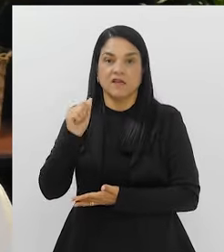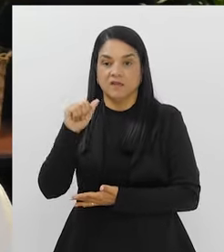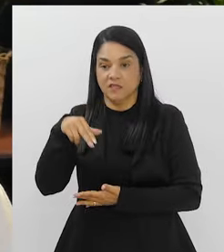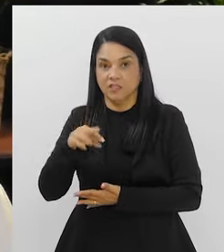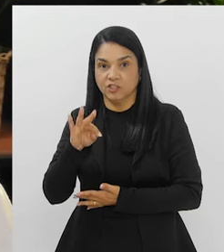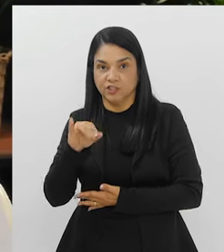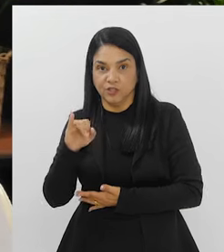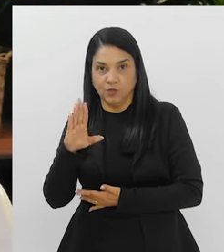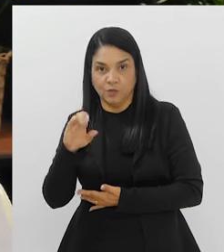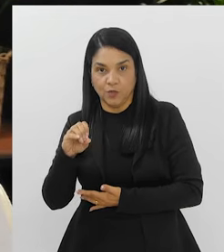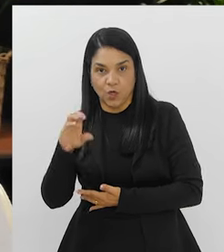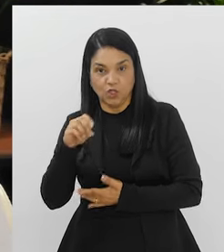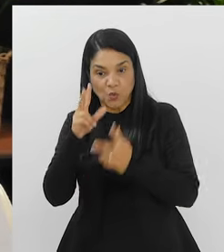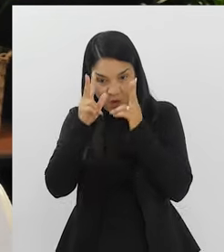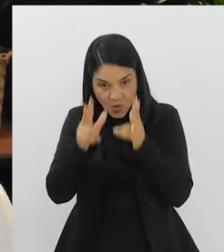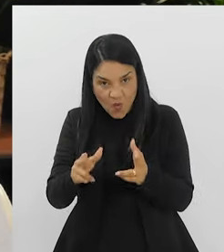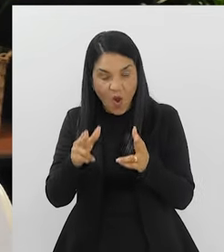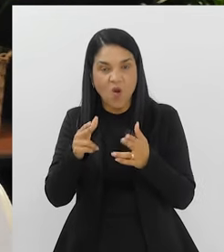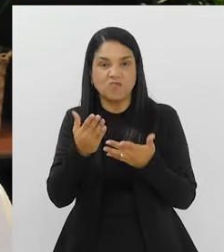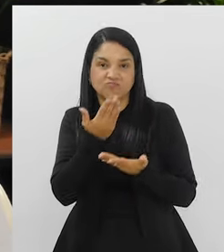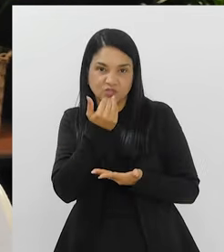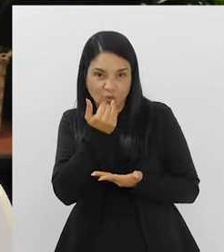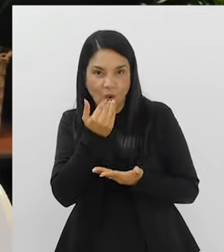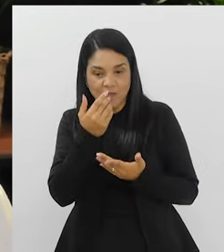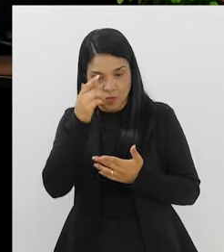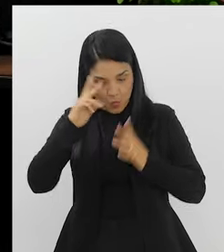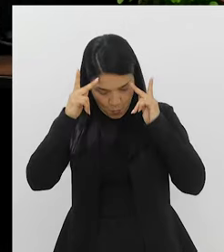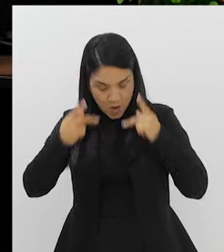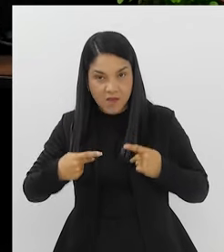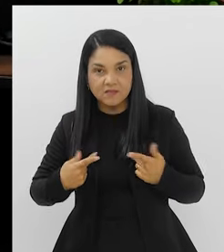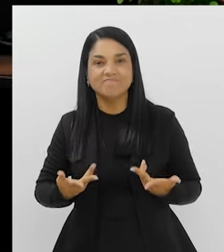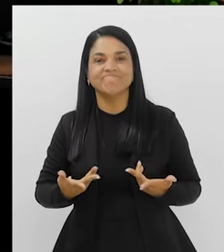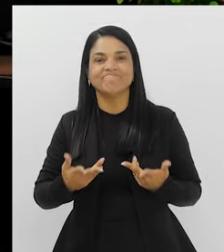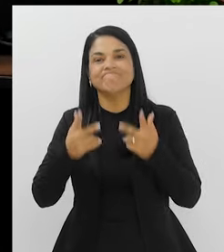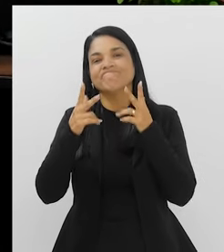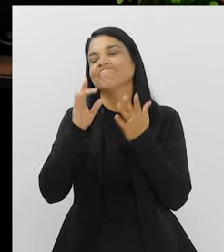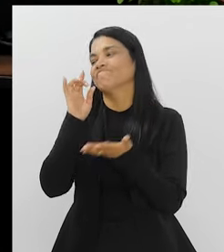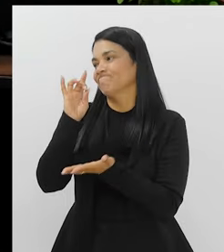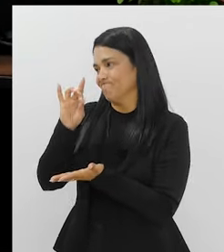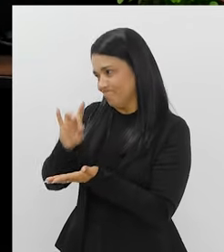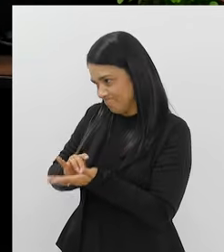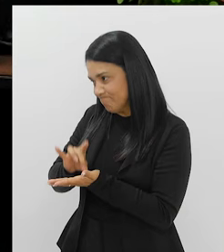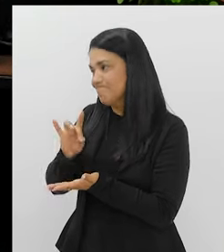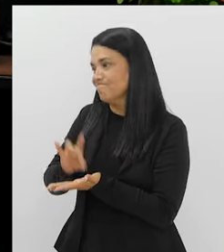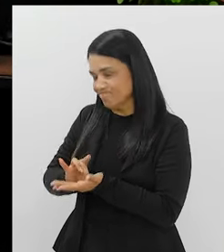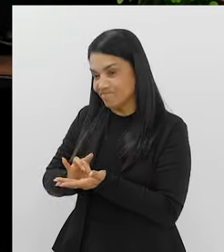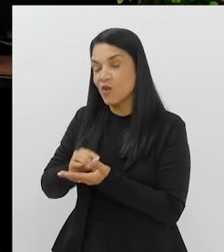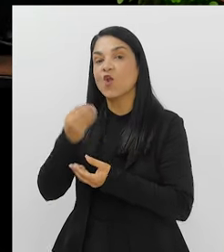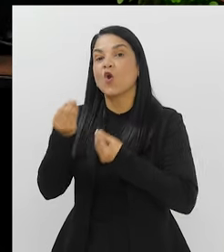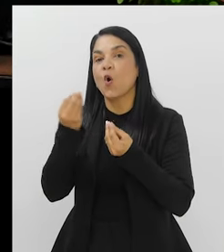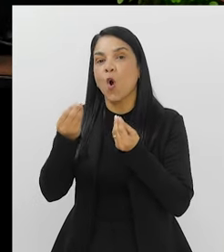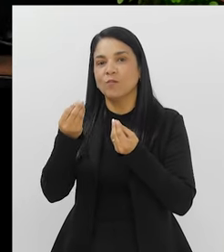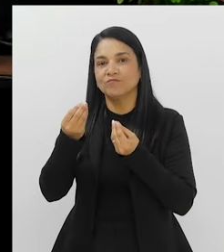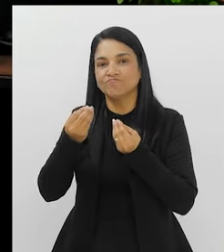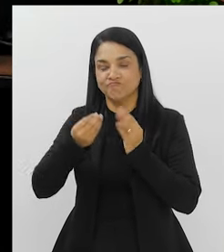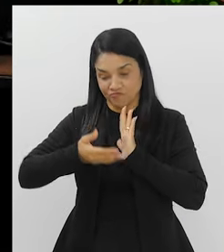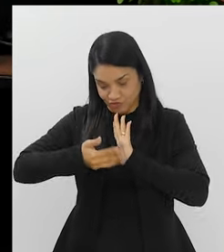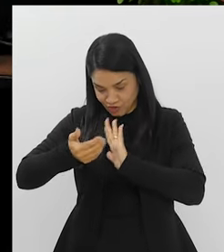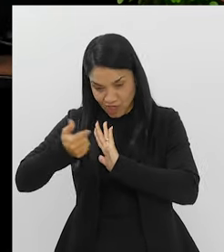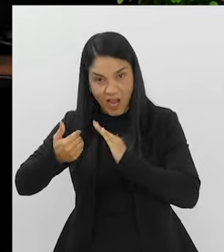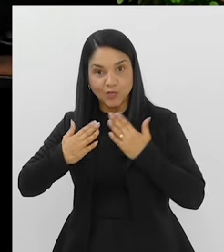ele também causa os mesmos danos no nosso intestino? Com certeza. Como é que a gente vai excluir isso do nosso corpo,